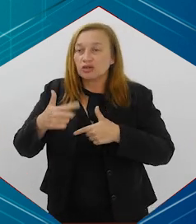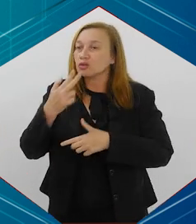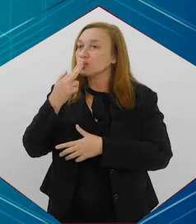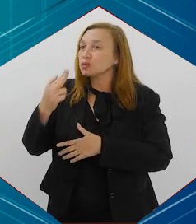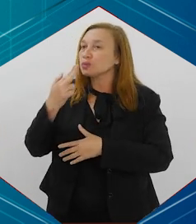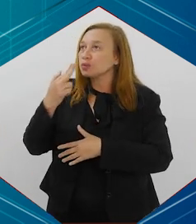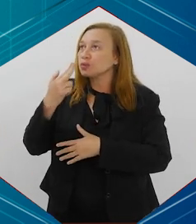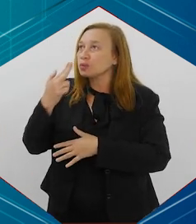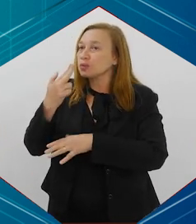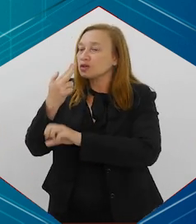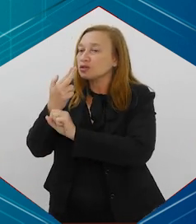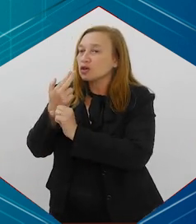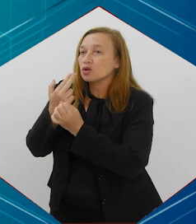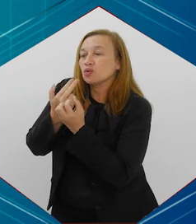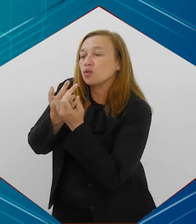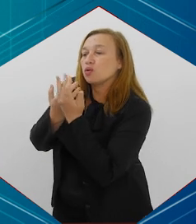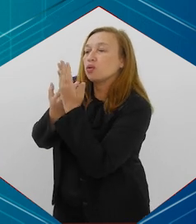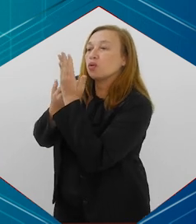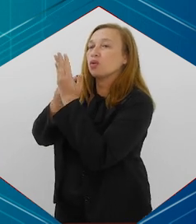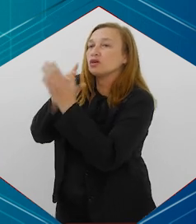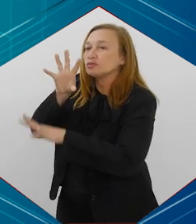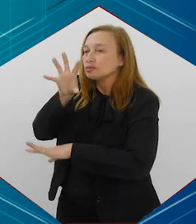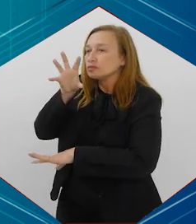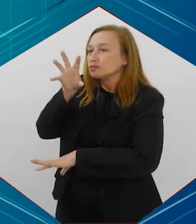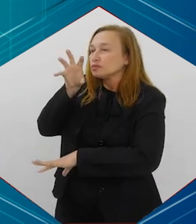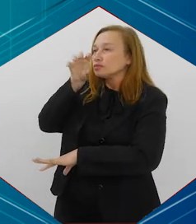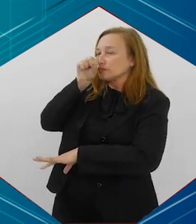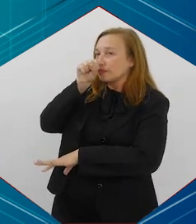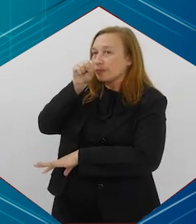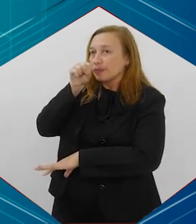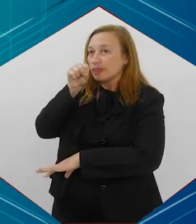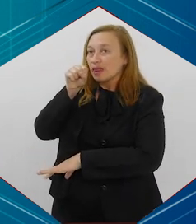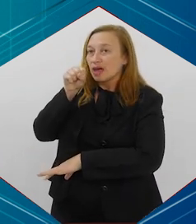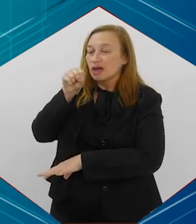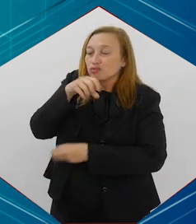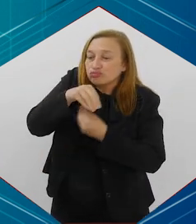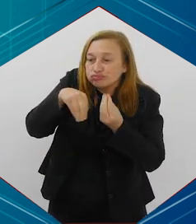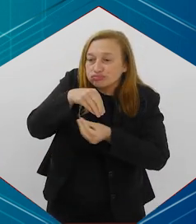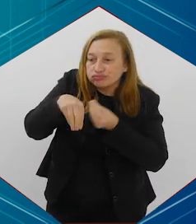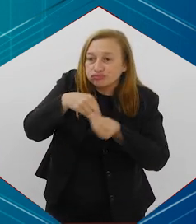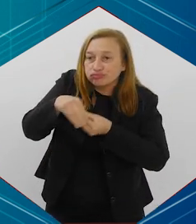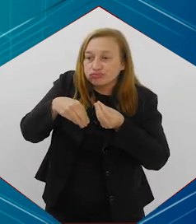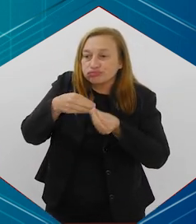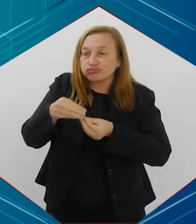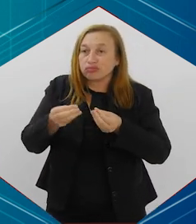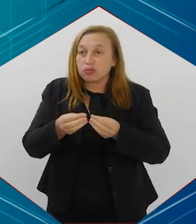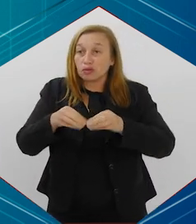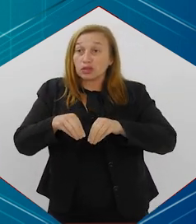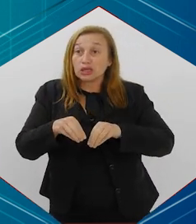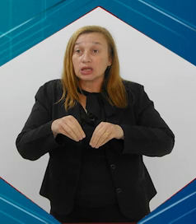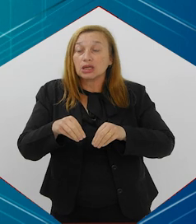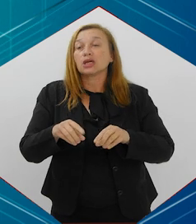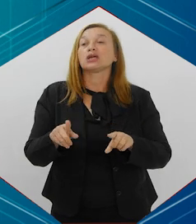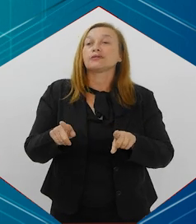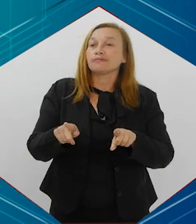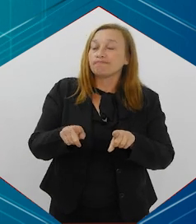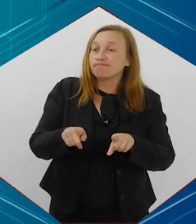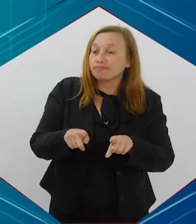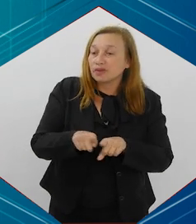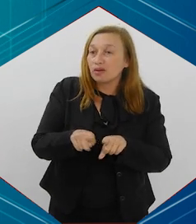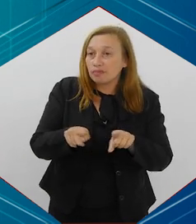ele vai direto para a nossa árvore respiratória ali e essas substâncias acabam tendo efeito ali. Claro que, além disso,